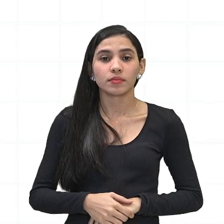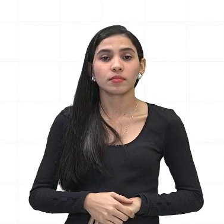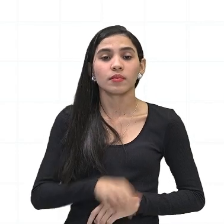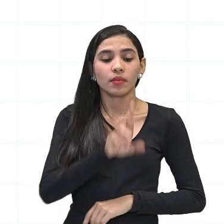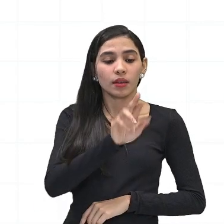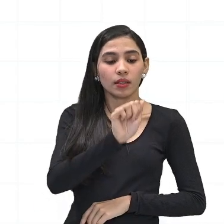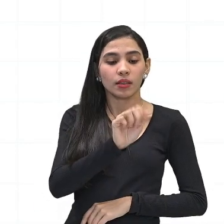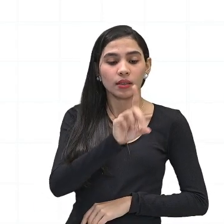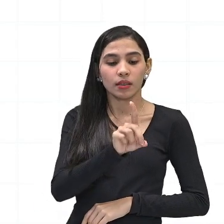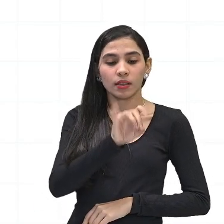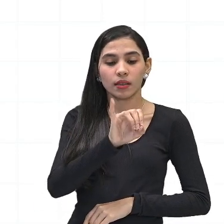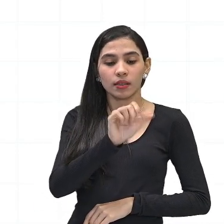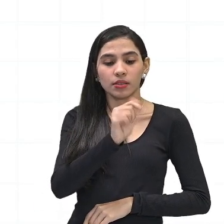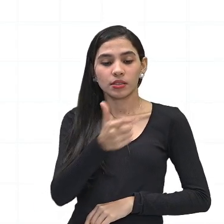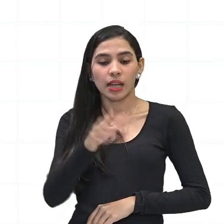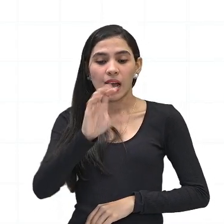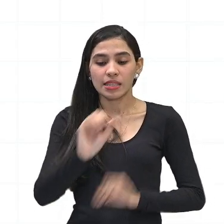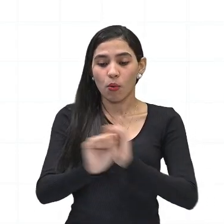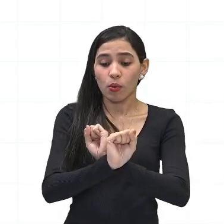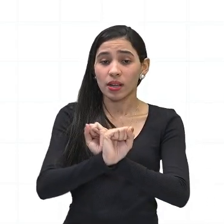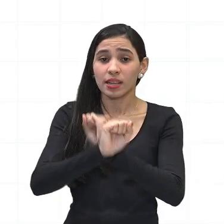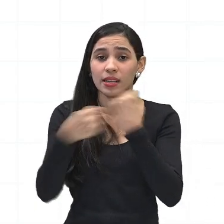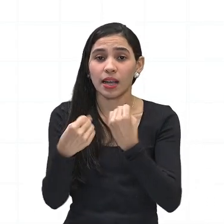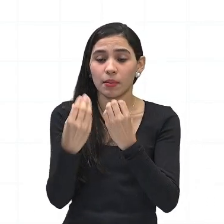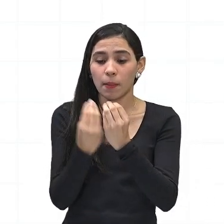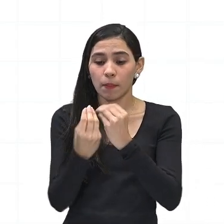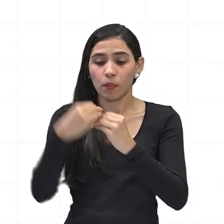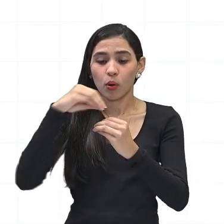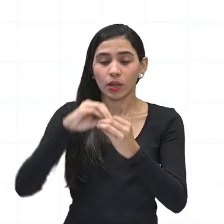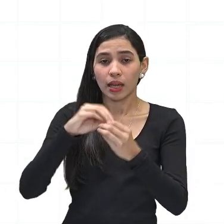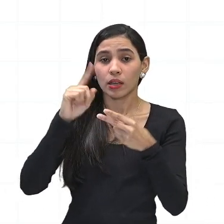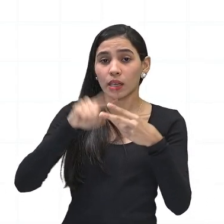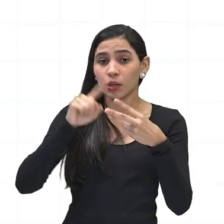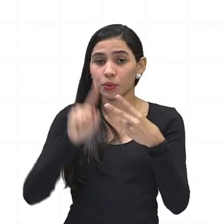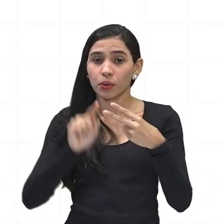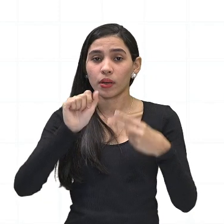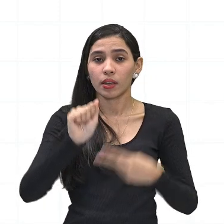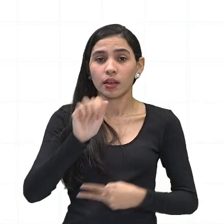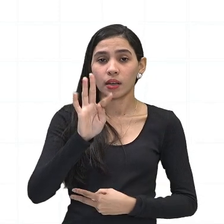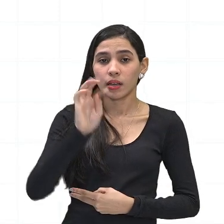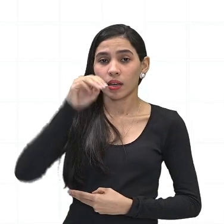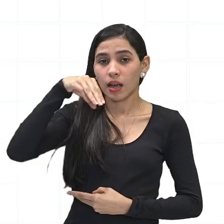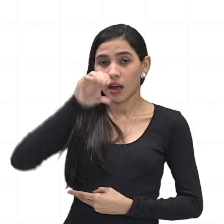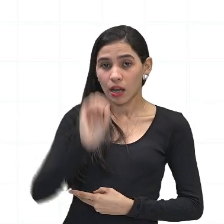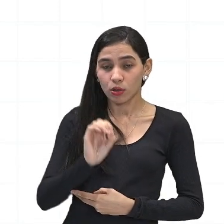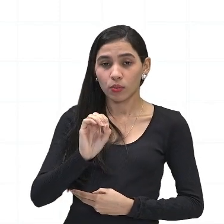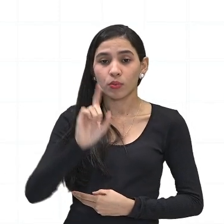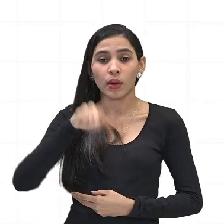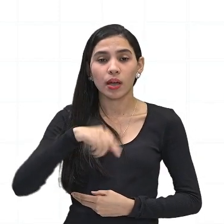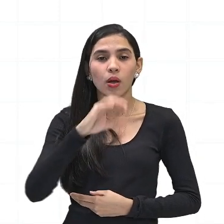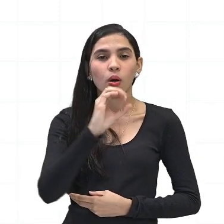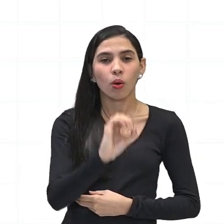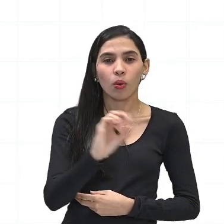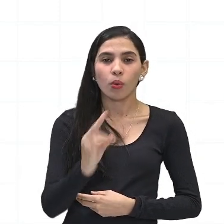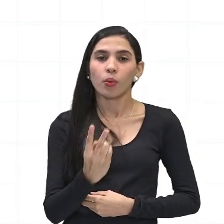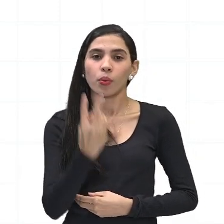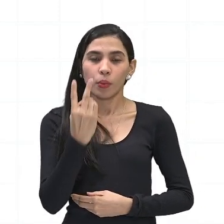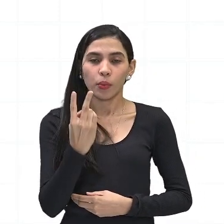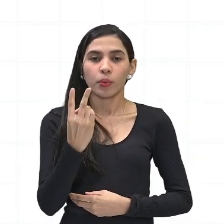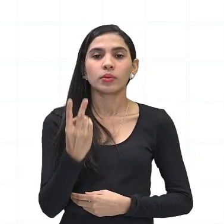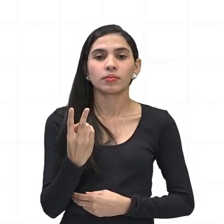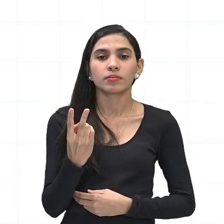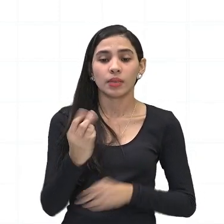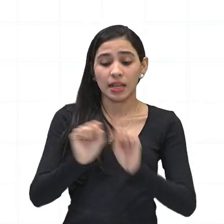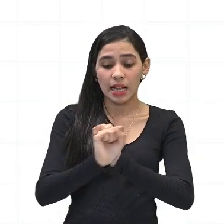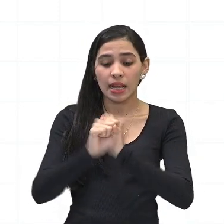molécula de oxigênio em dois átomos, a molécula de oxigênio ele é o O2, né? Ele quebra esses dois